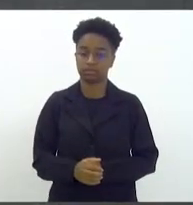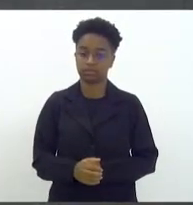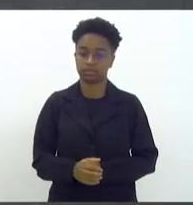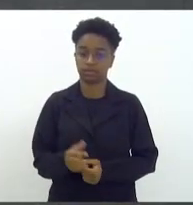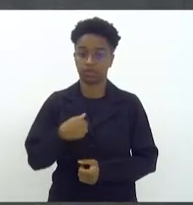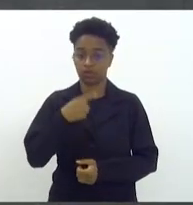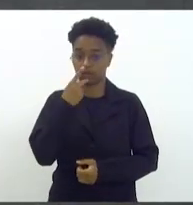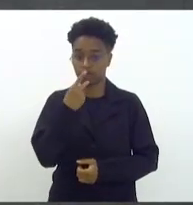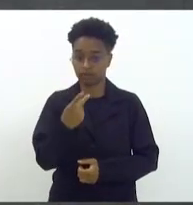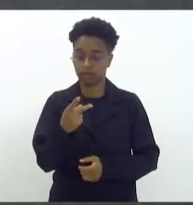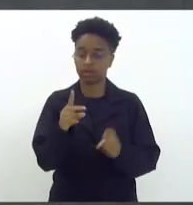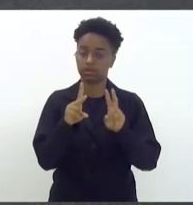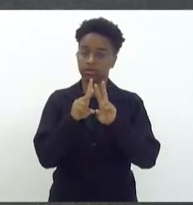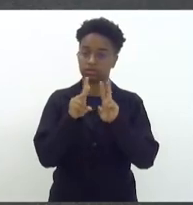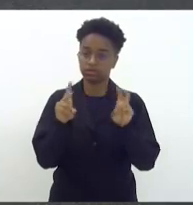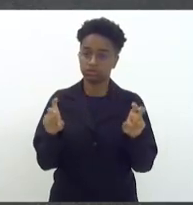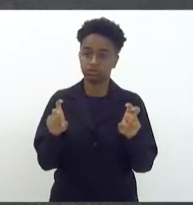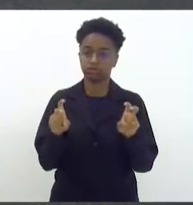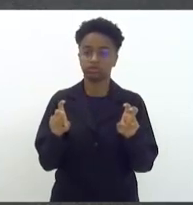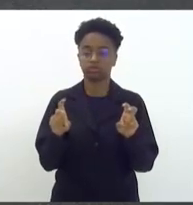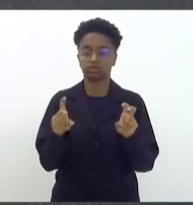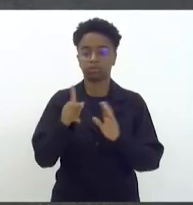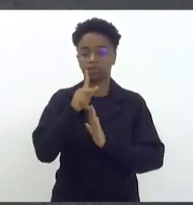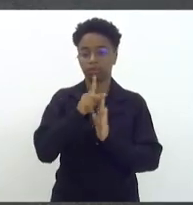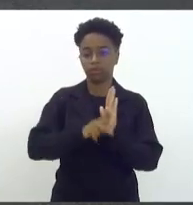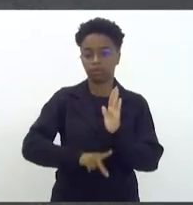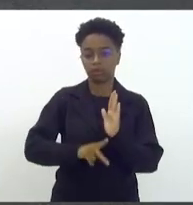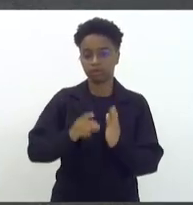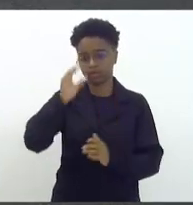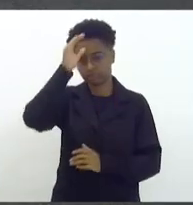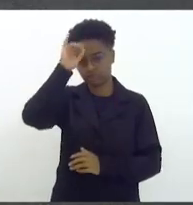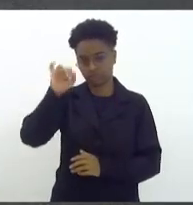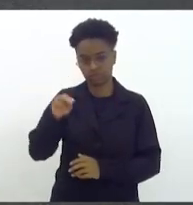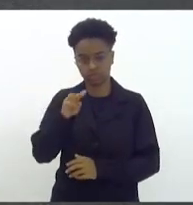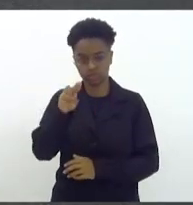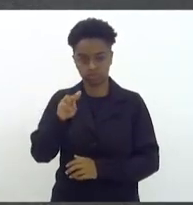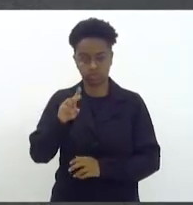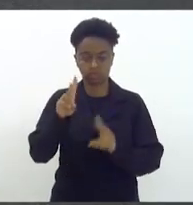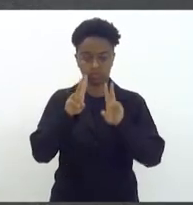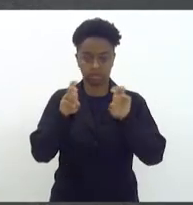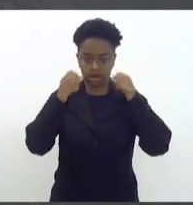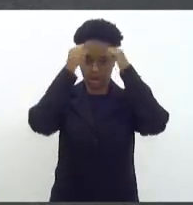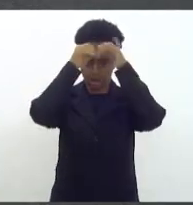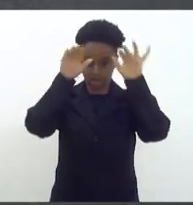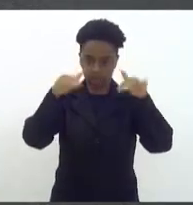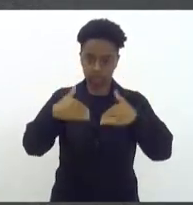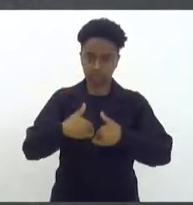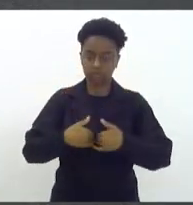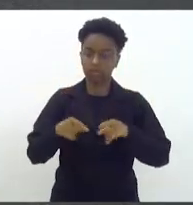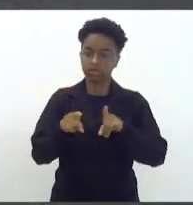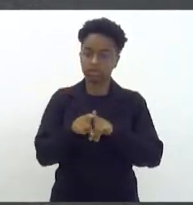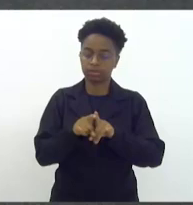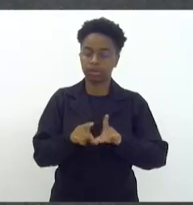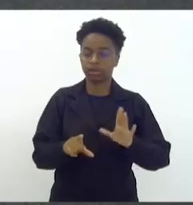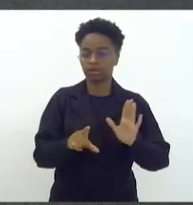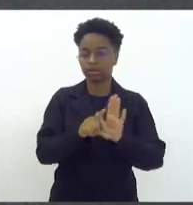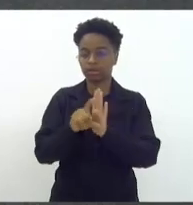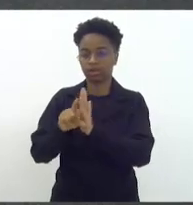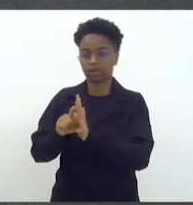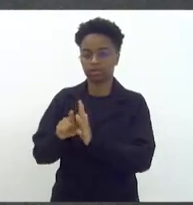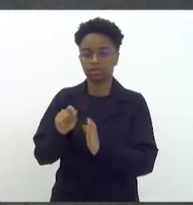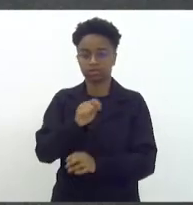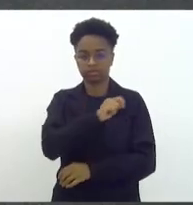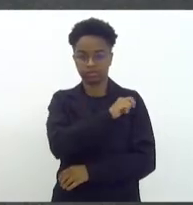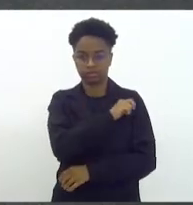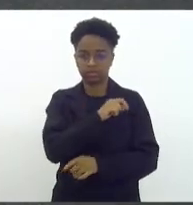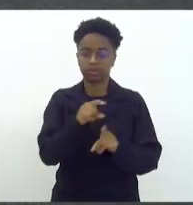falei, sobre a questão do projeto da Tia Jú do Autismo, falei sobre as leis dos estudantes